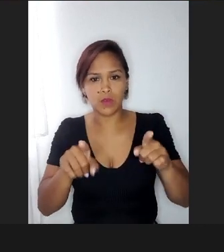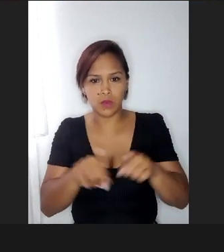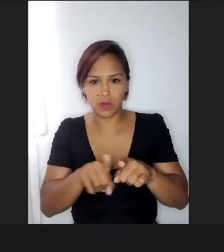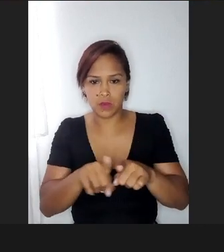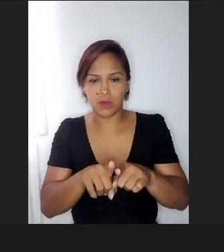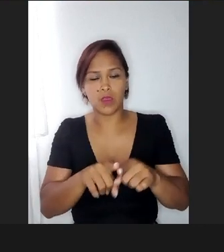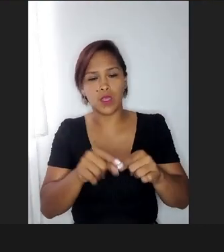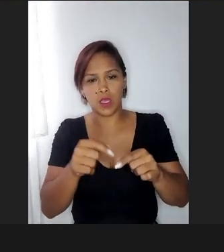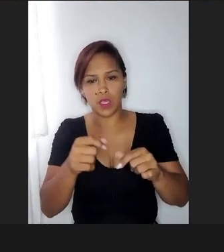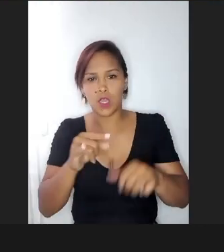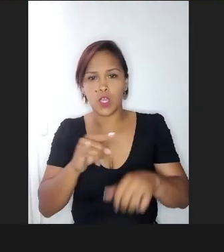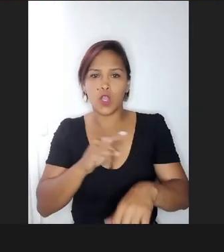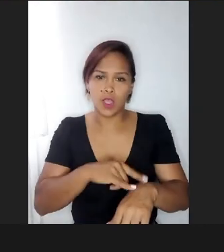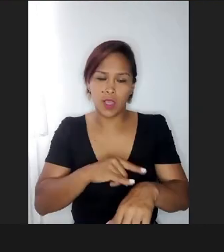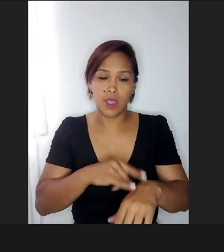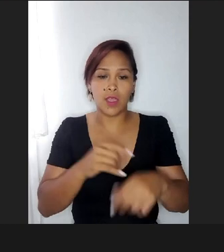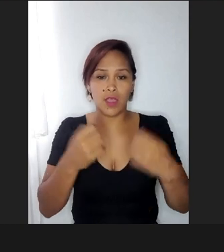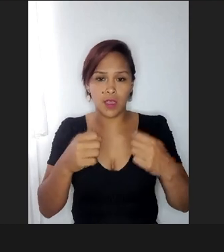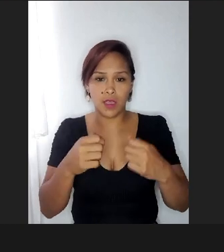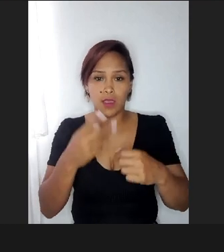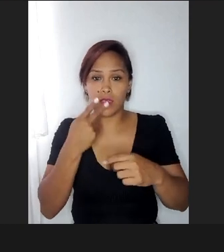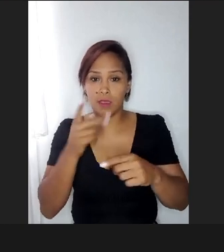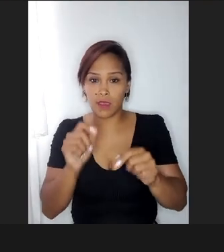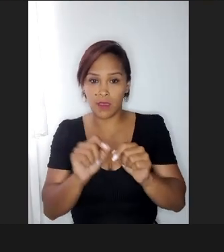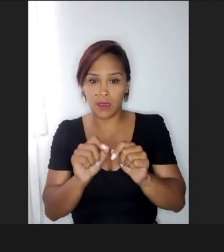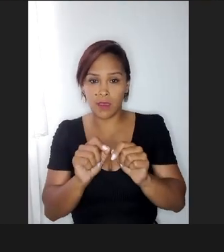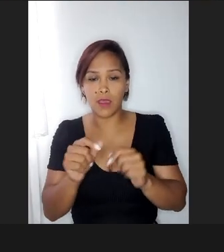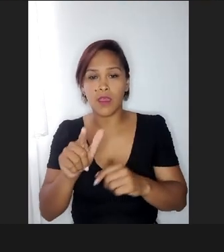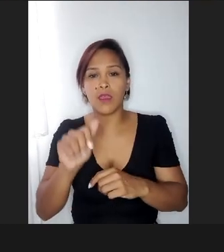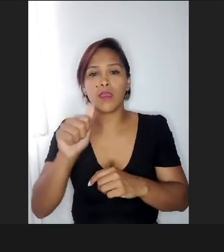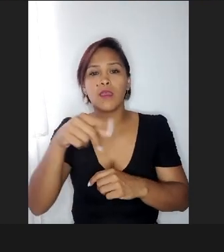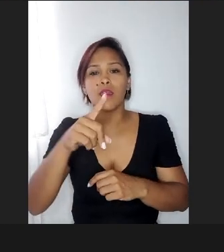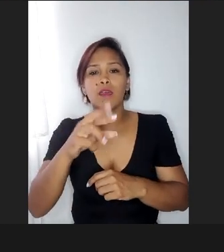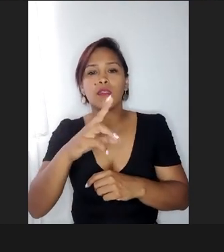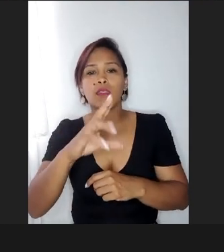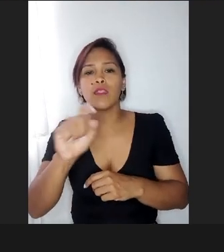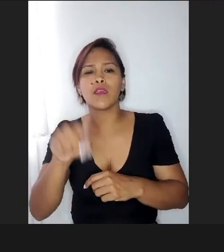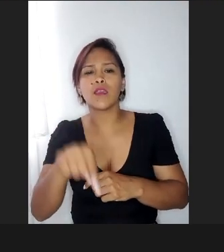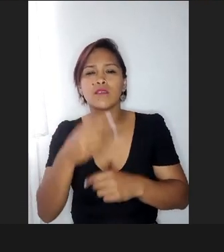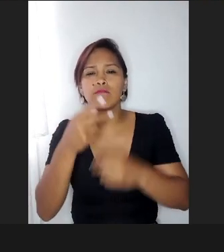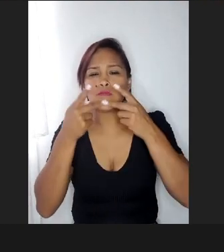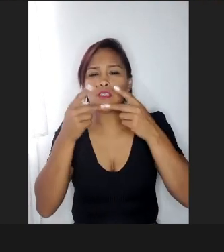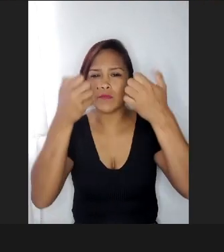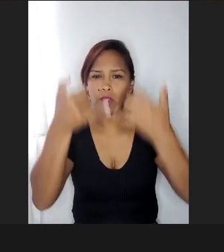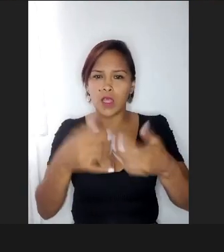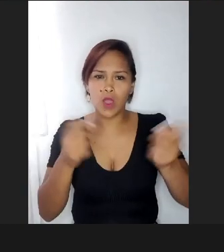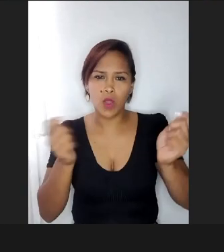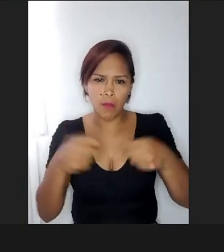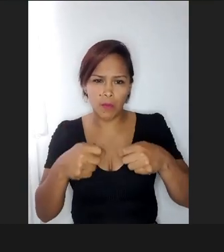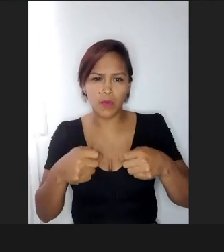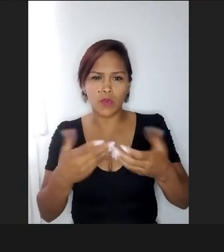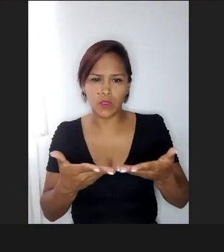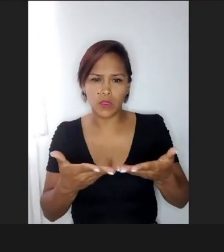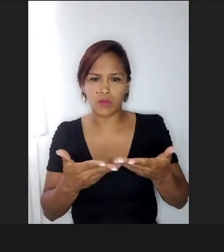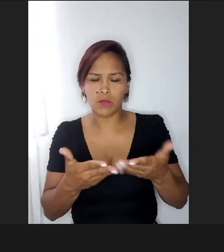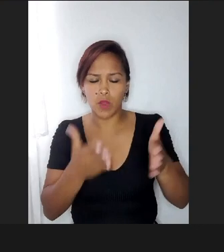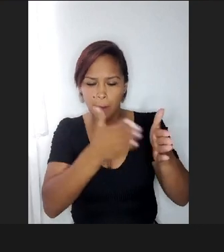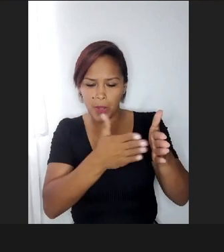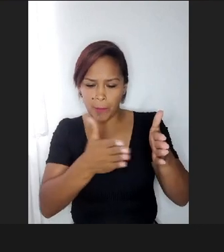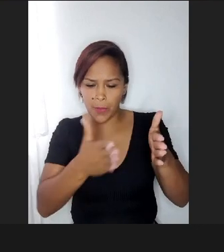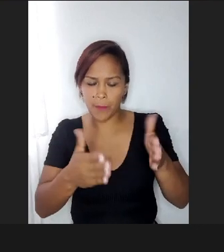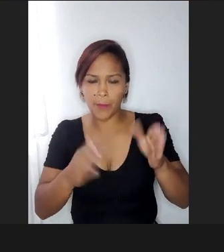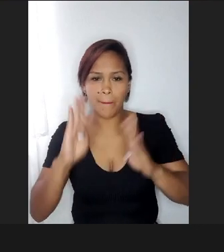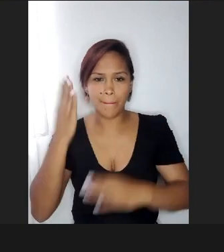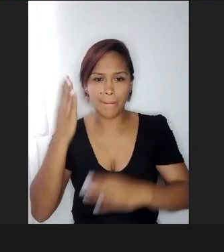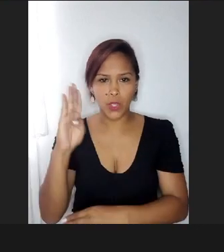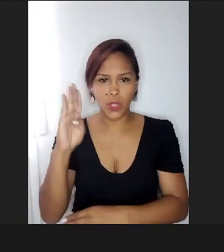queria que você falasse um pouquinho, se você pudesse, sobre os ritmos biológicos, é, pra crianças atípicas, e como que a gente